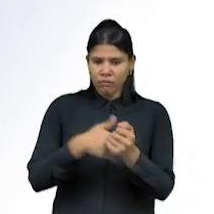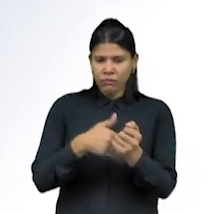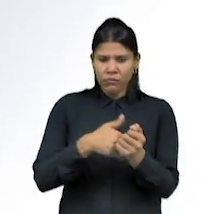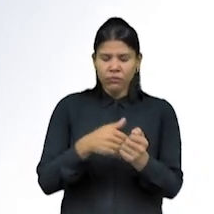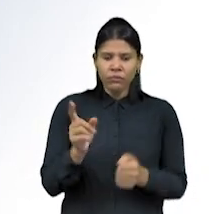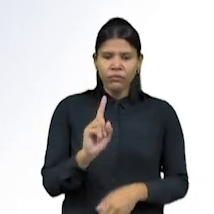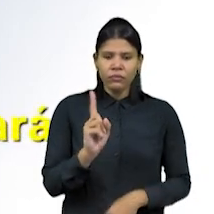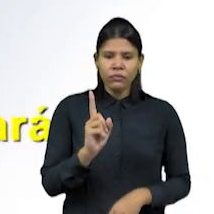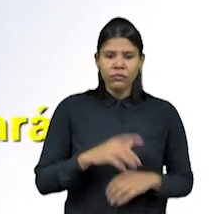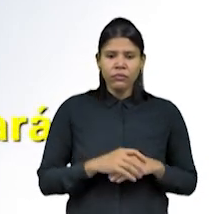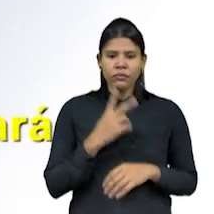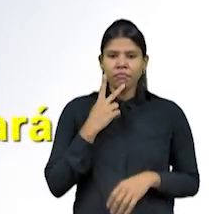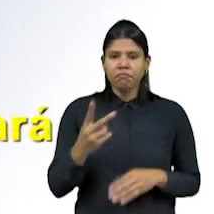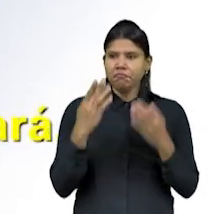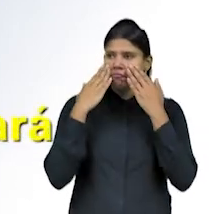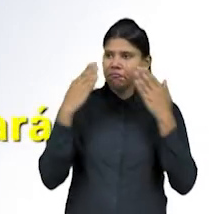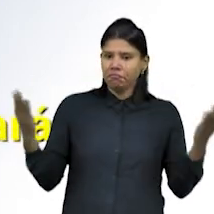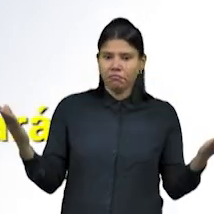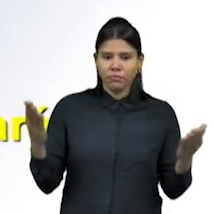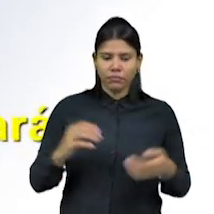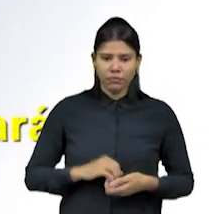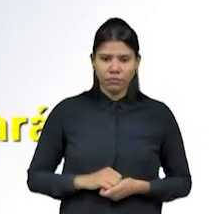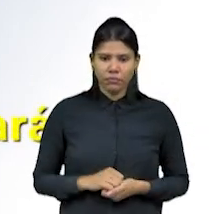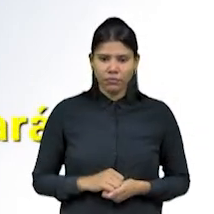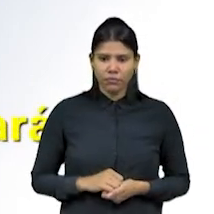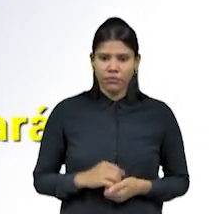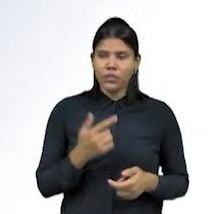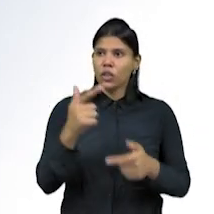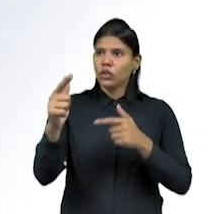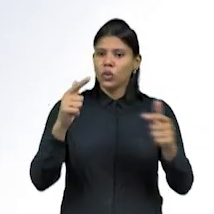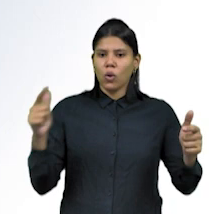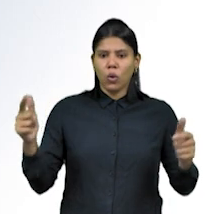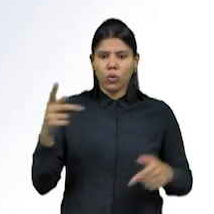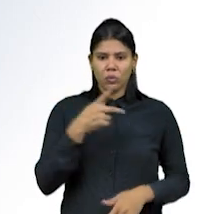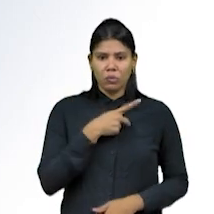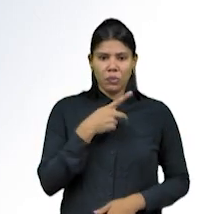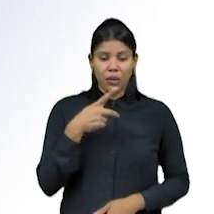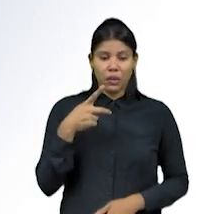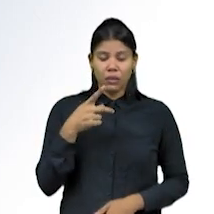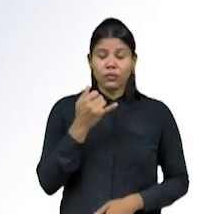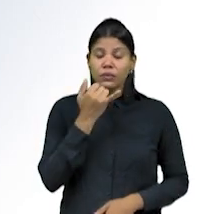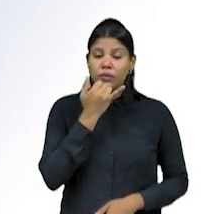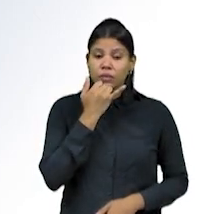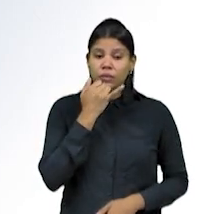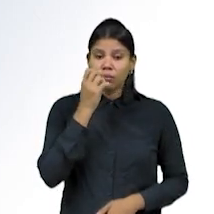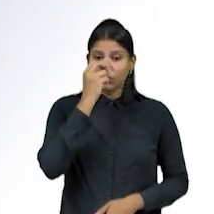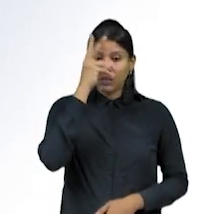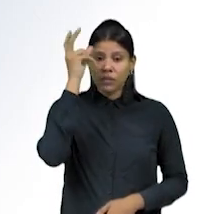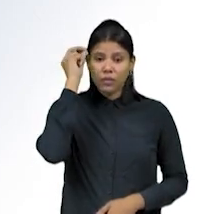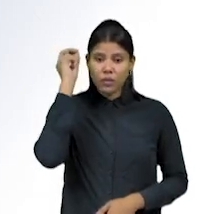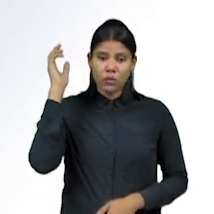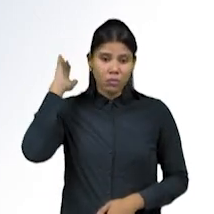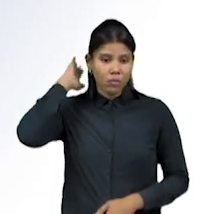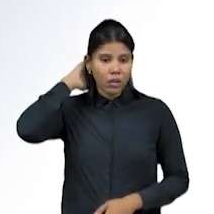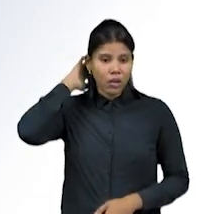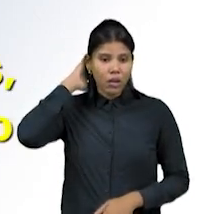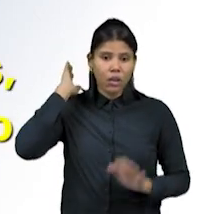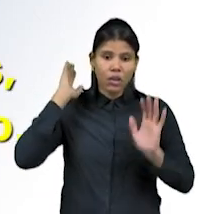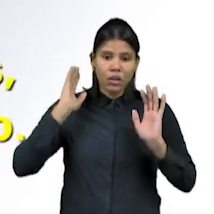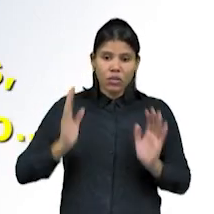no meio de todo mundo. Inclusive, tinha outros prefeitos do Pará, ele disse, olha, para esse daqui eu já mandei tantos milhões.